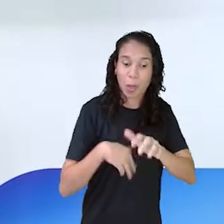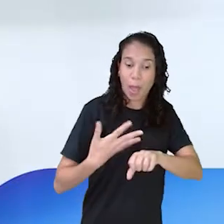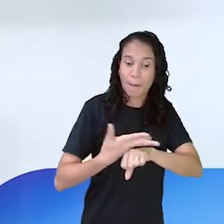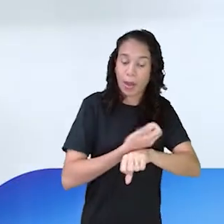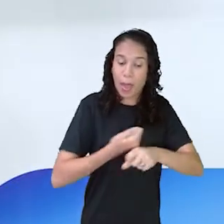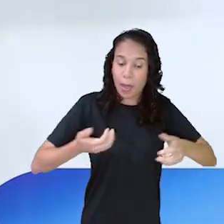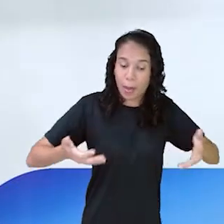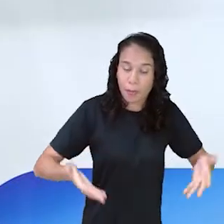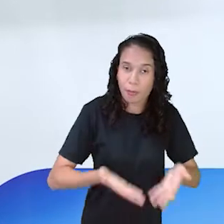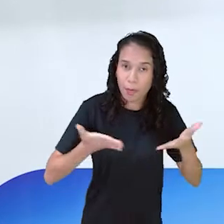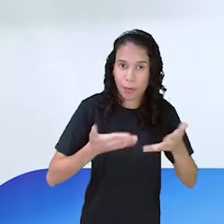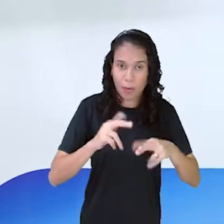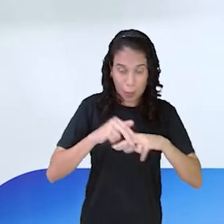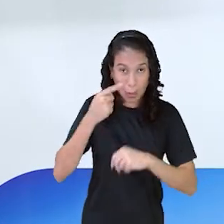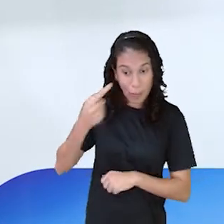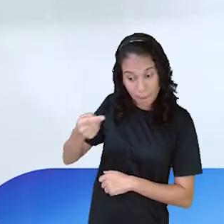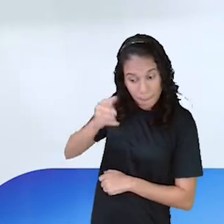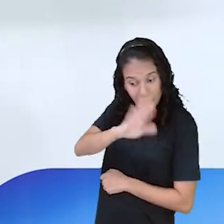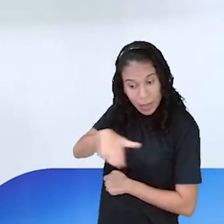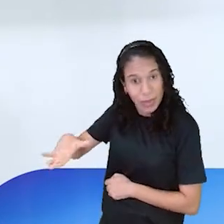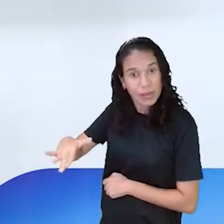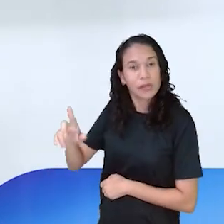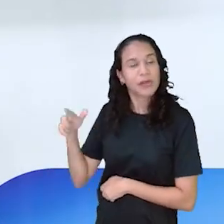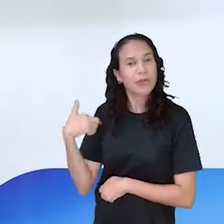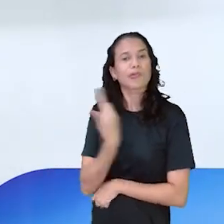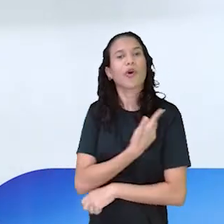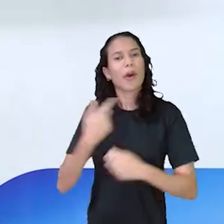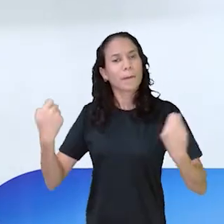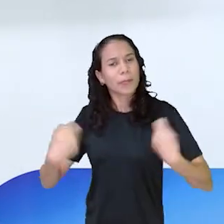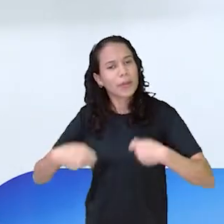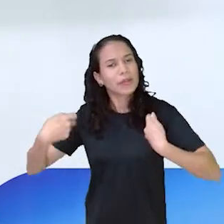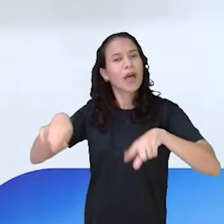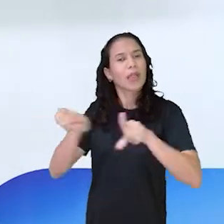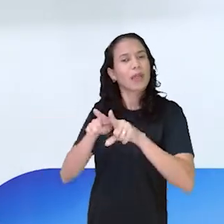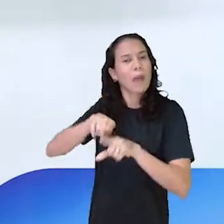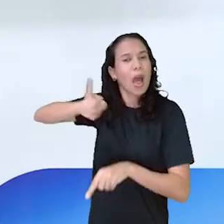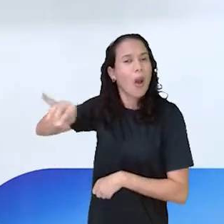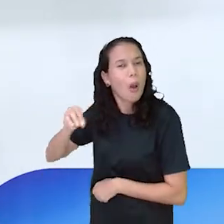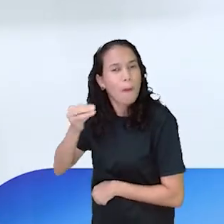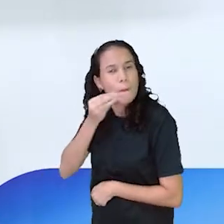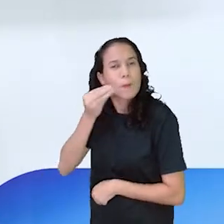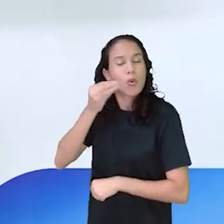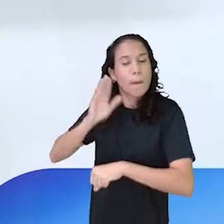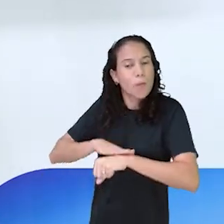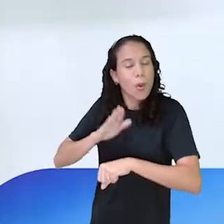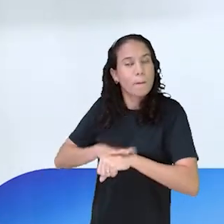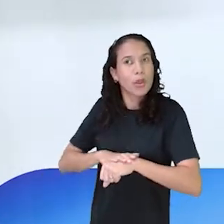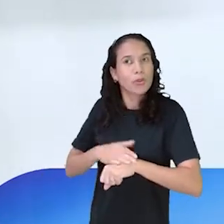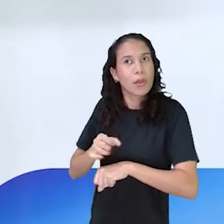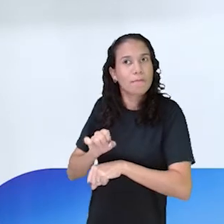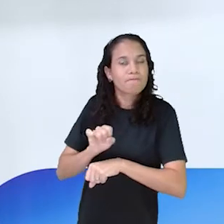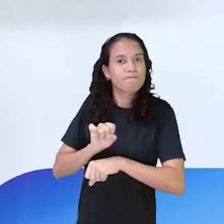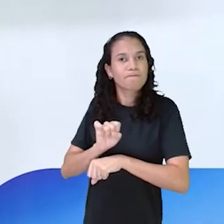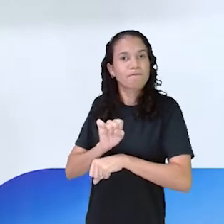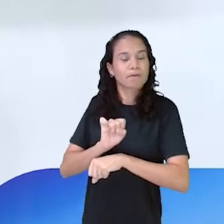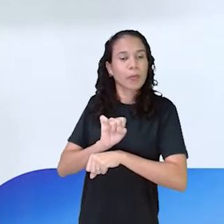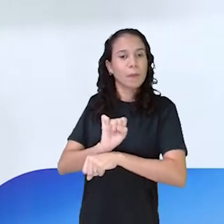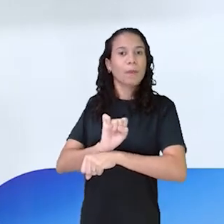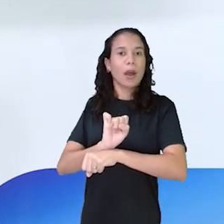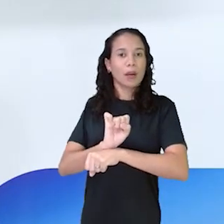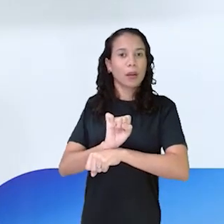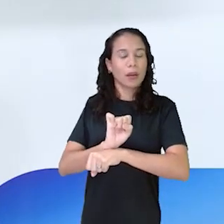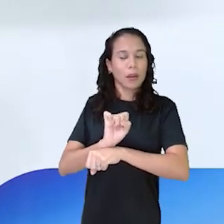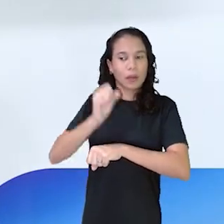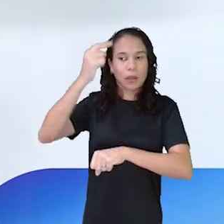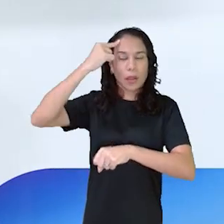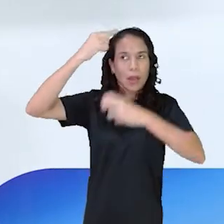gente tem. Então, na criança, a gente também precisa dar essa oportunidade, esses momentos de paradas, esse momento